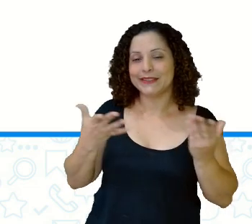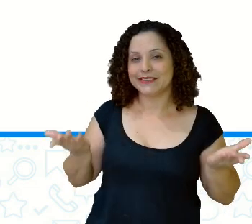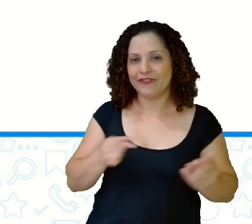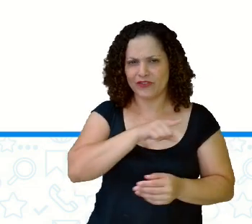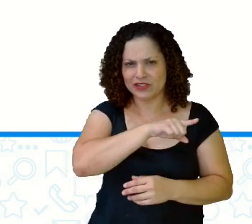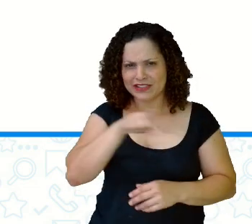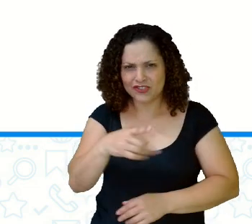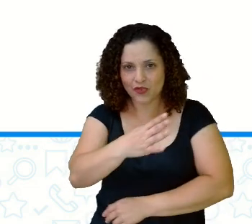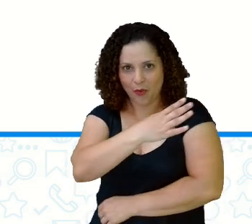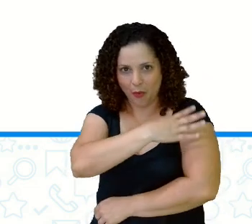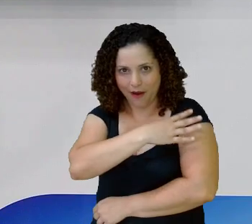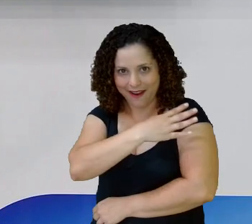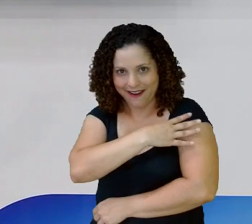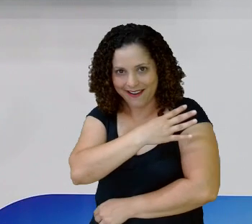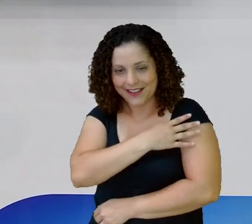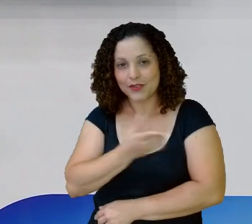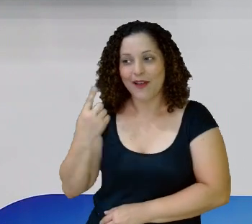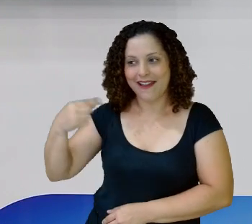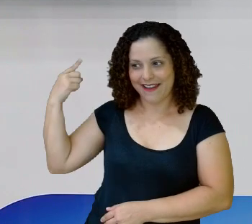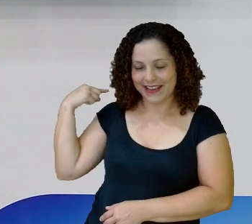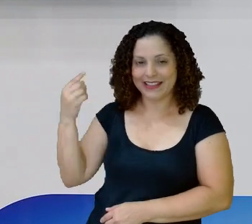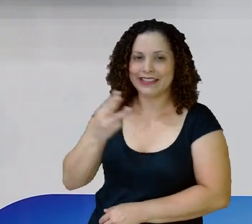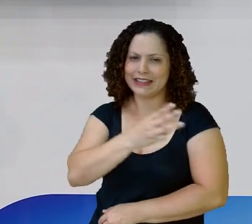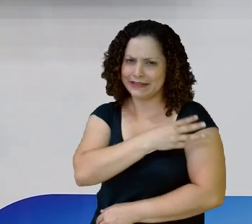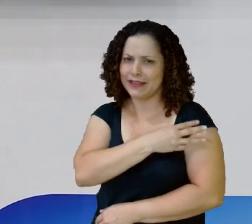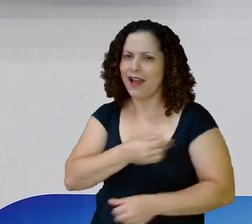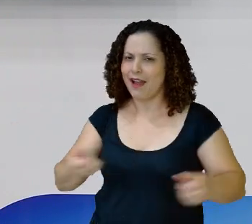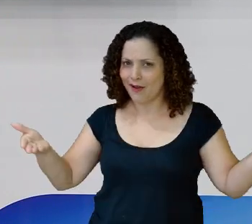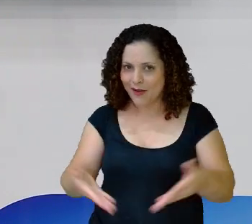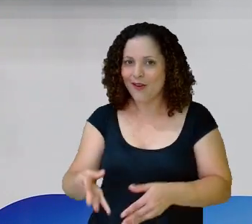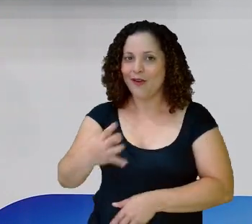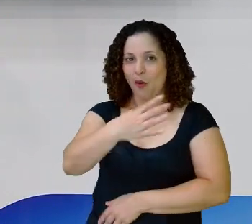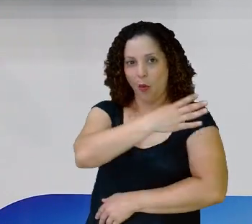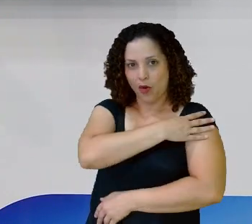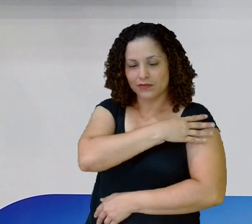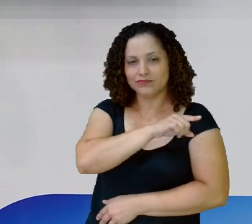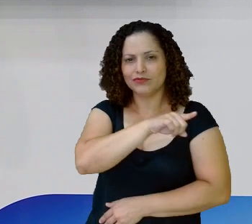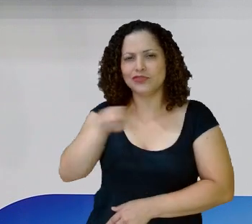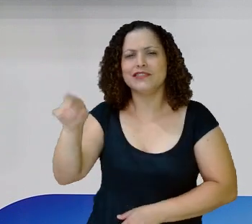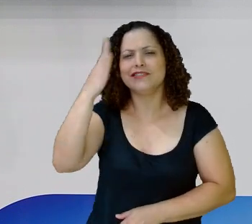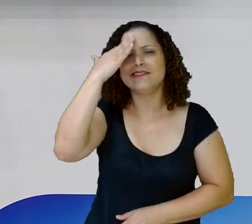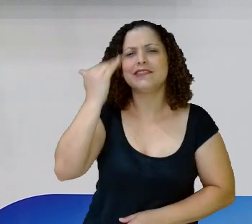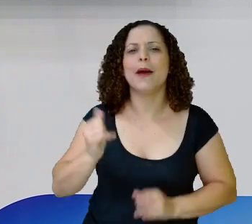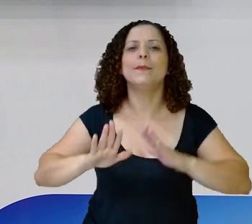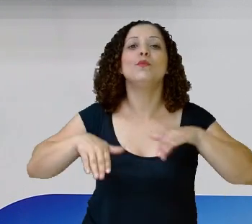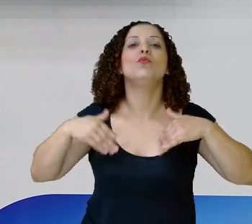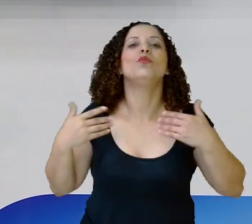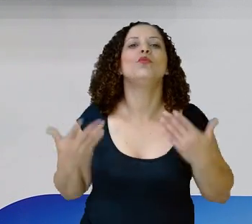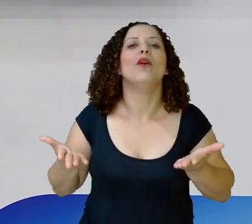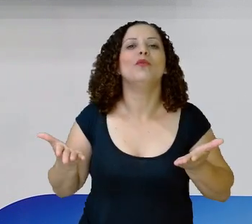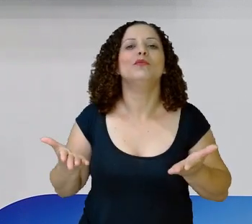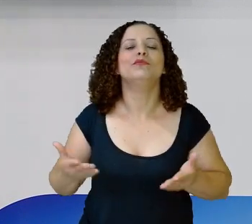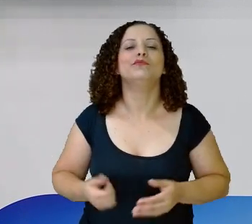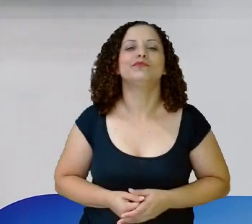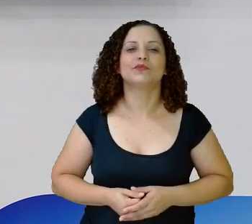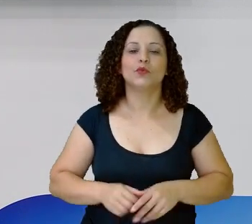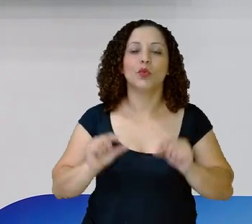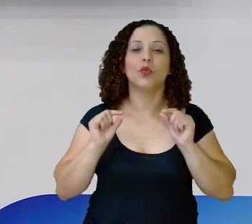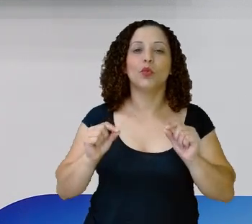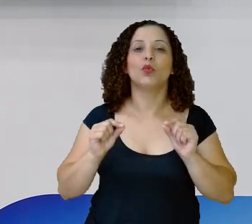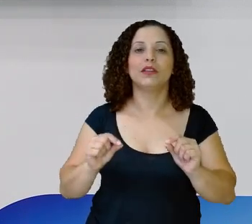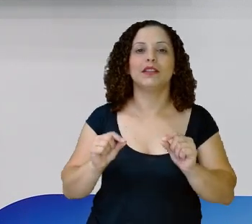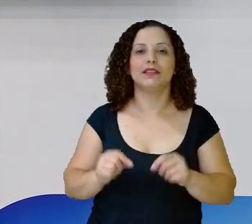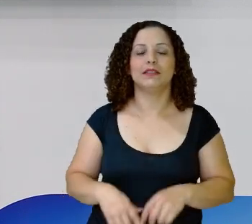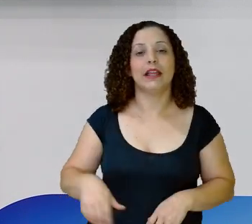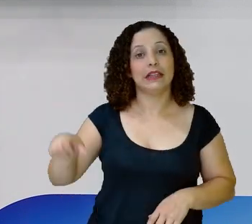Quarto ano Que o ano passado era terceiro ano Já sabem... Quais são as centenas? Vocês lembram quais são as centenas? Eu